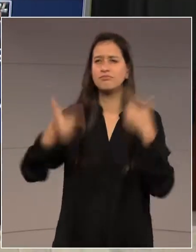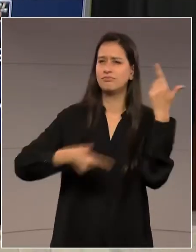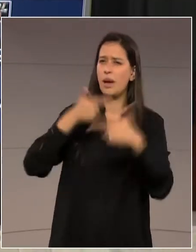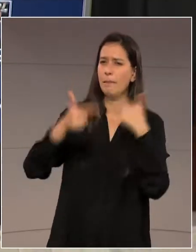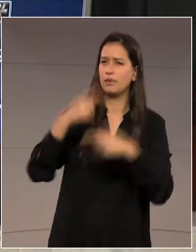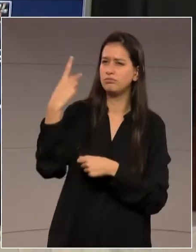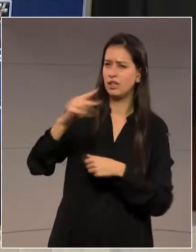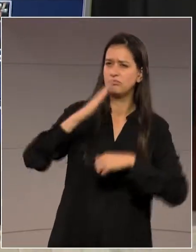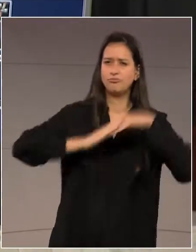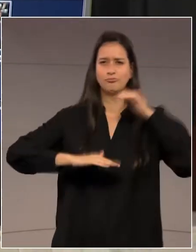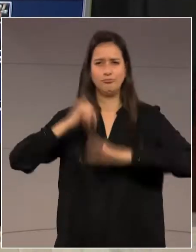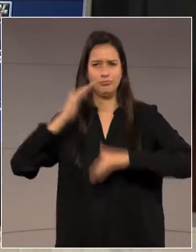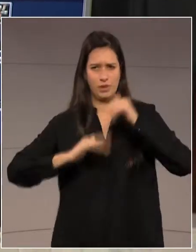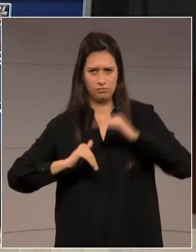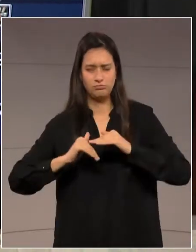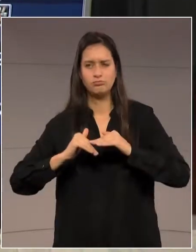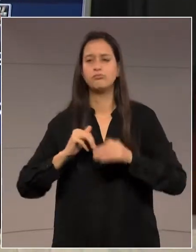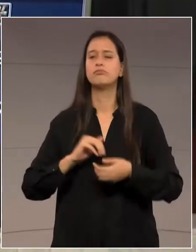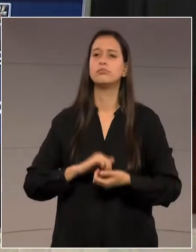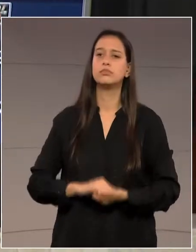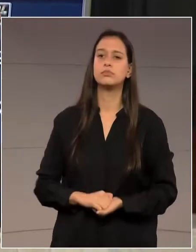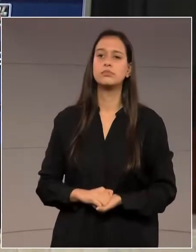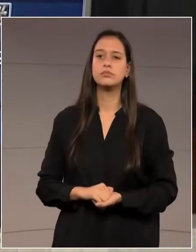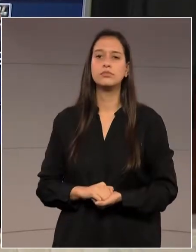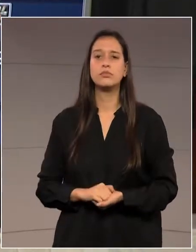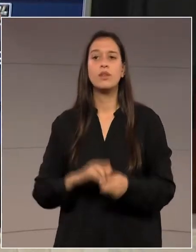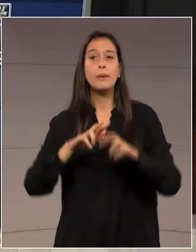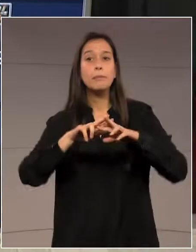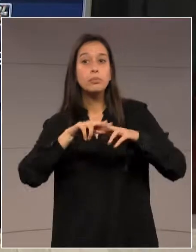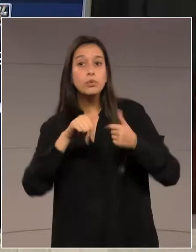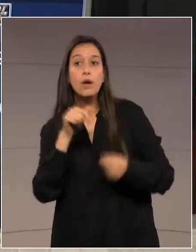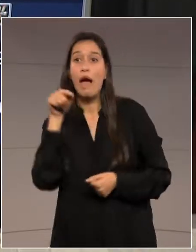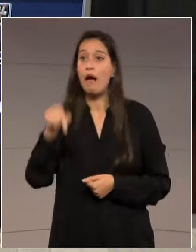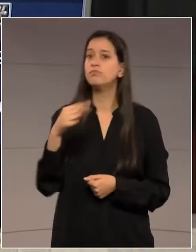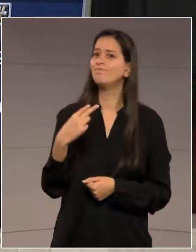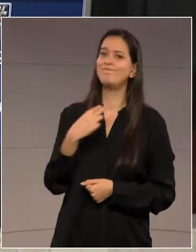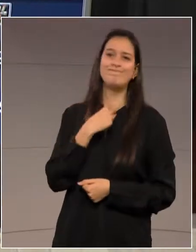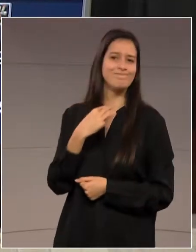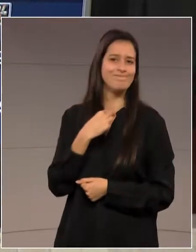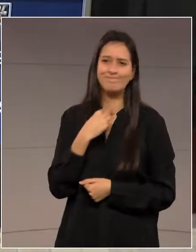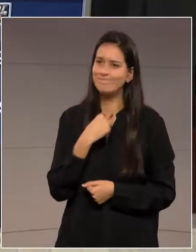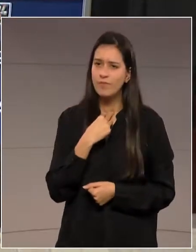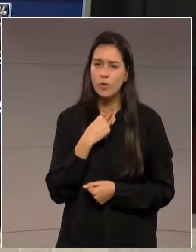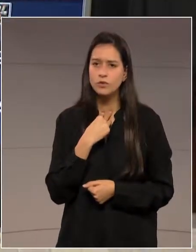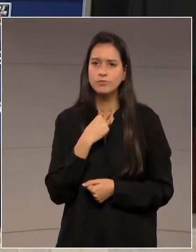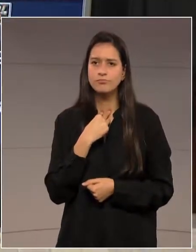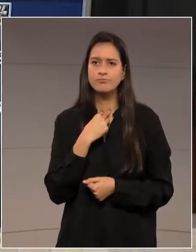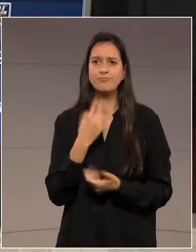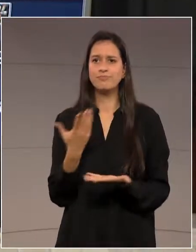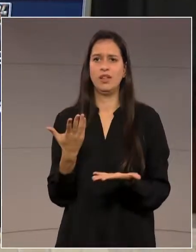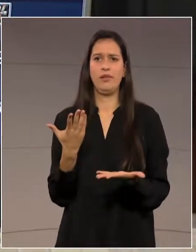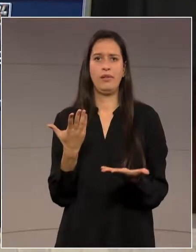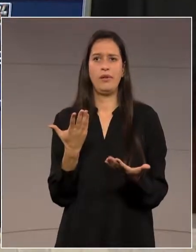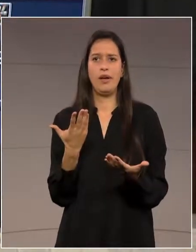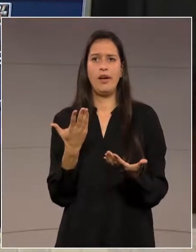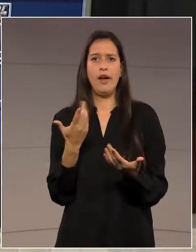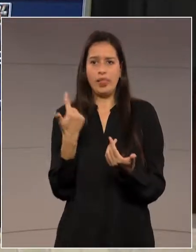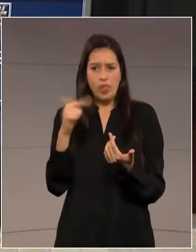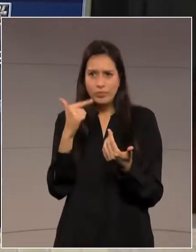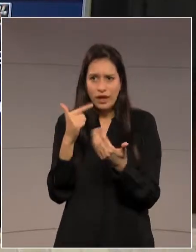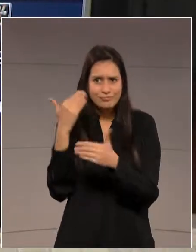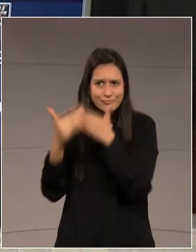profissional. Portanto, ele não pode ficar sem carreira. E hoje,